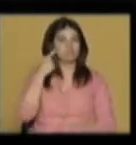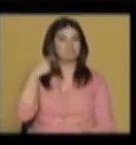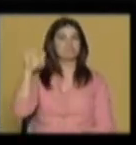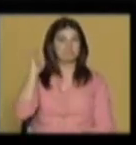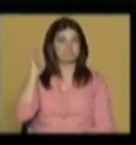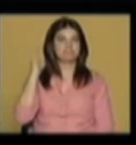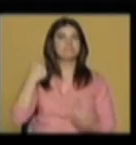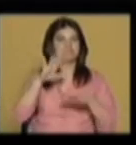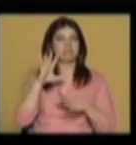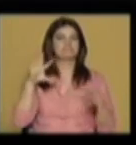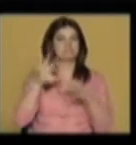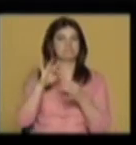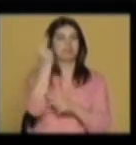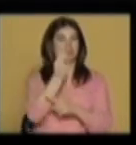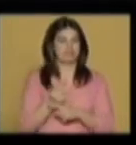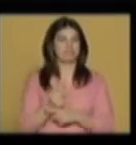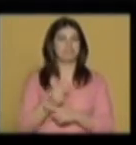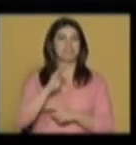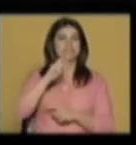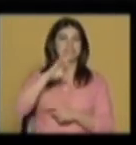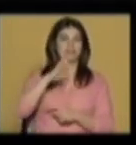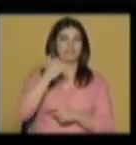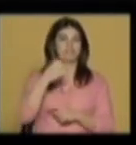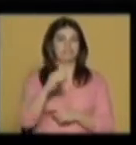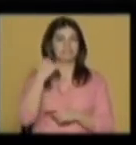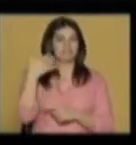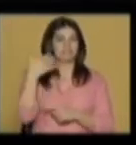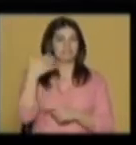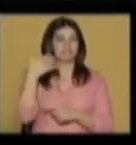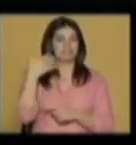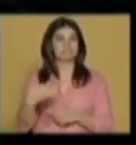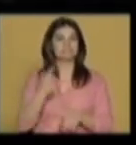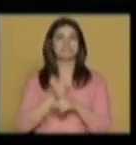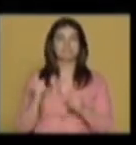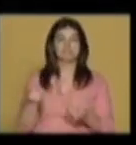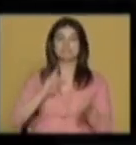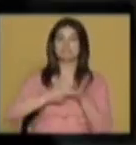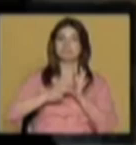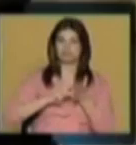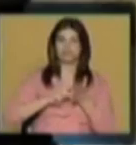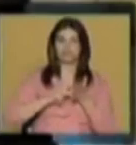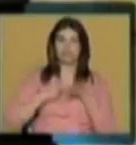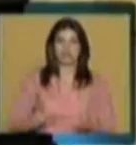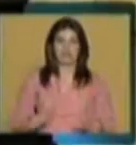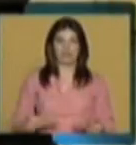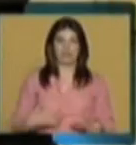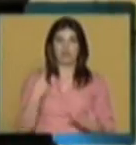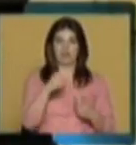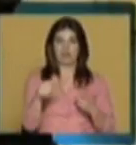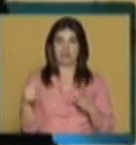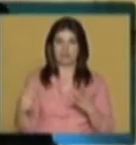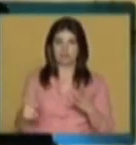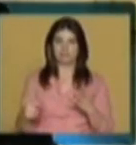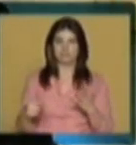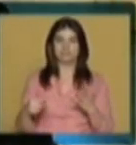forma de arte. Do século XX, XXI, até porque muitas das tecnologias que existem hoje irão